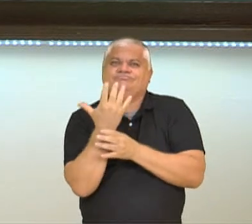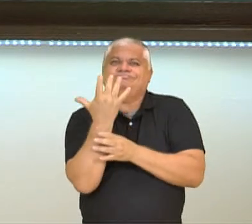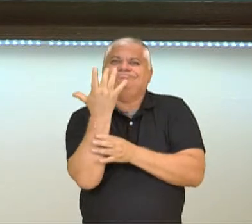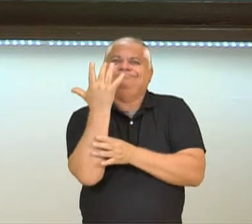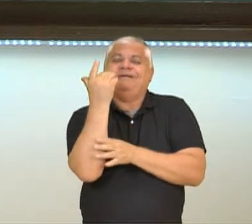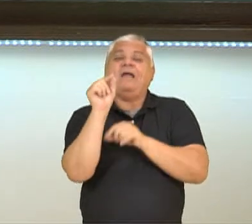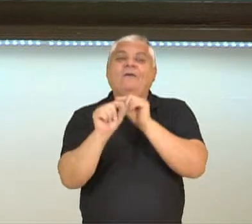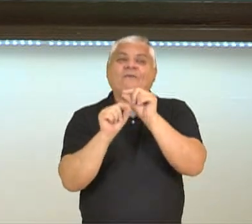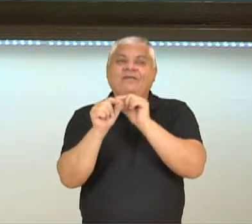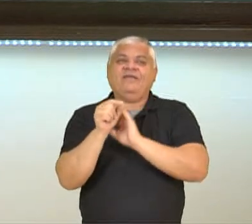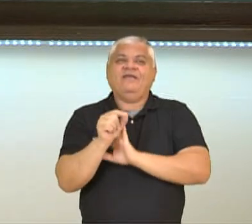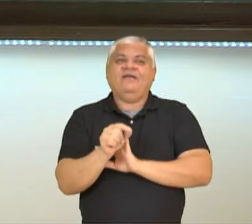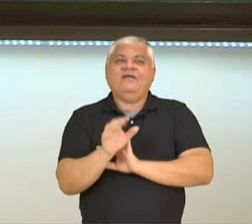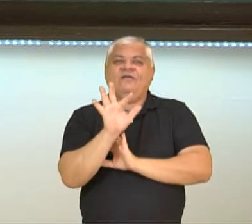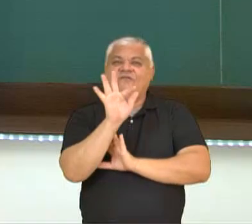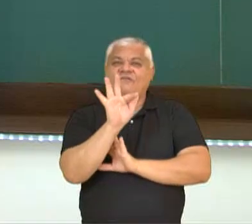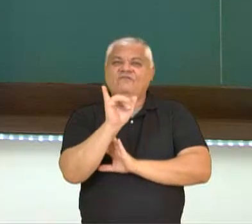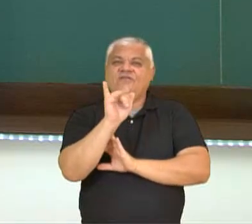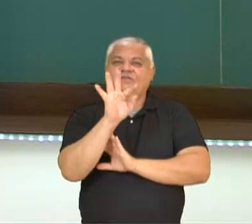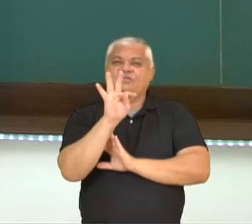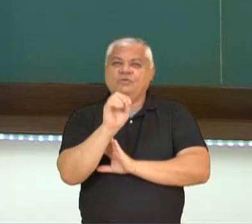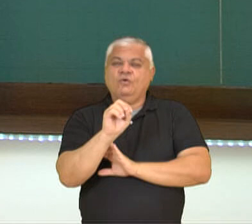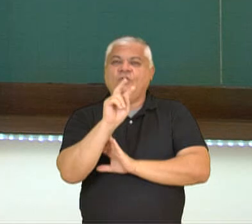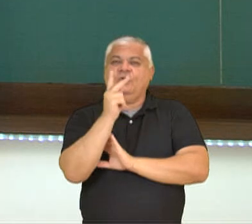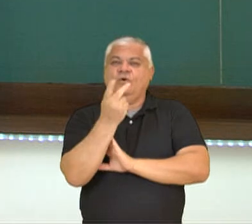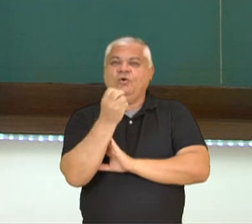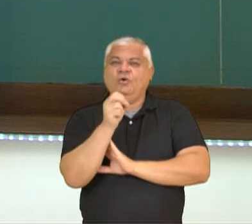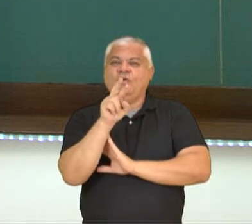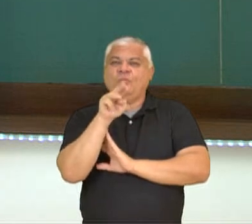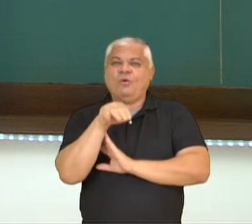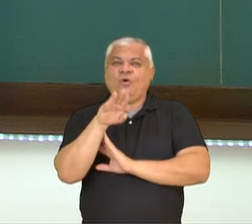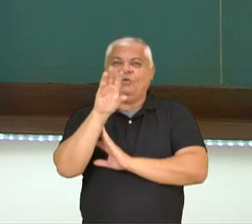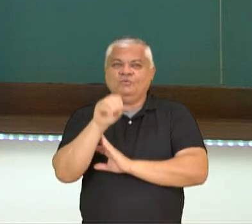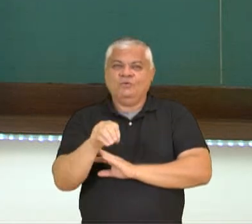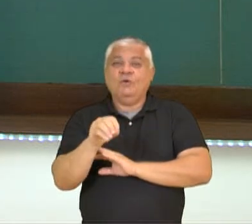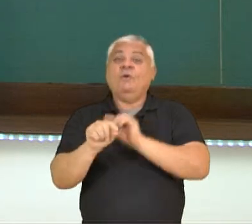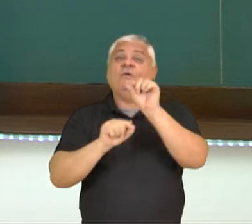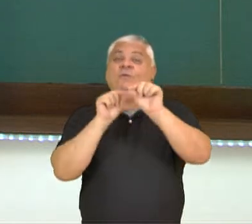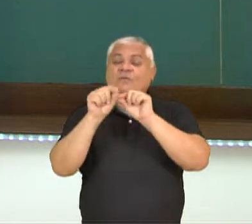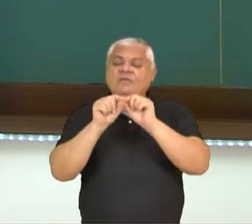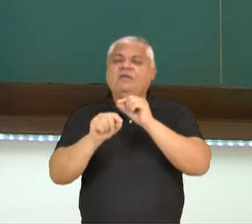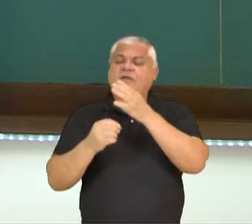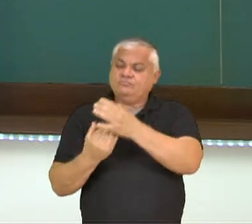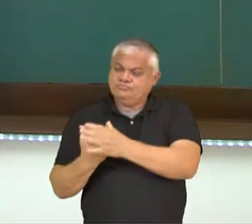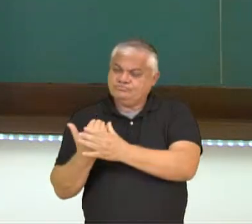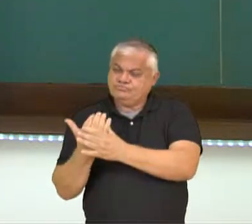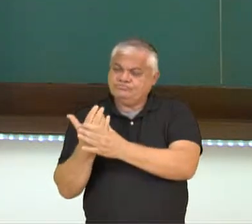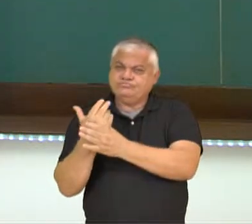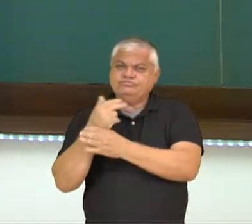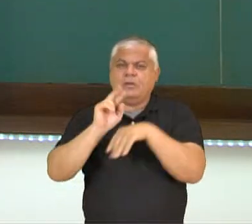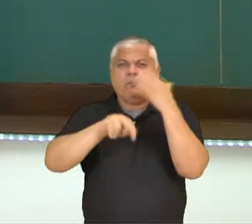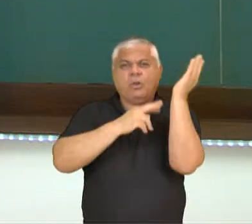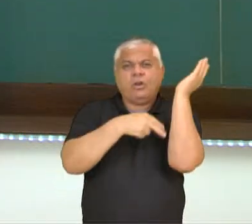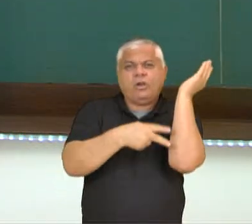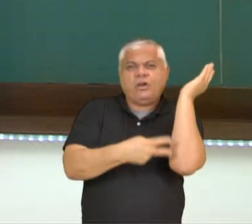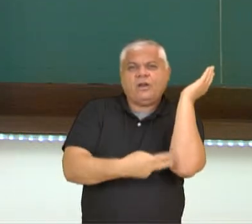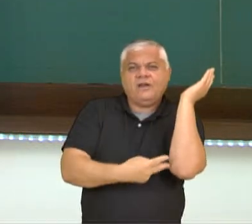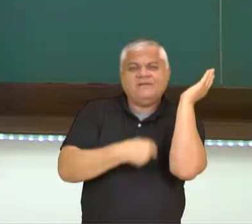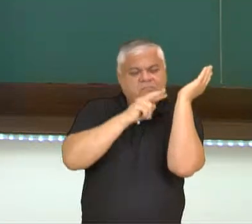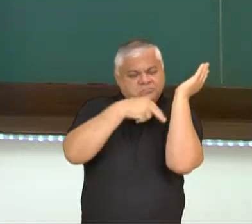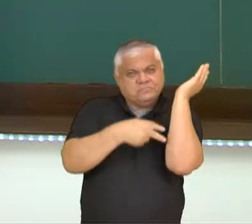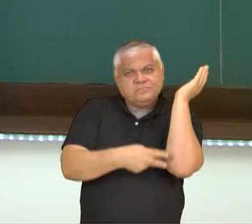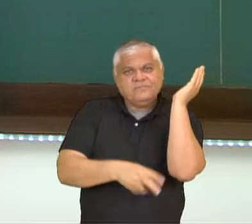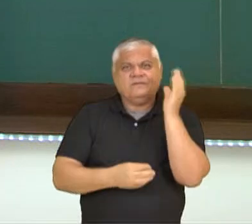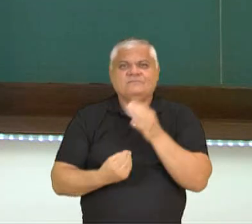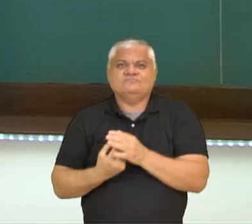chamados de fitormônios. Então, esse crescimento se dá por conta da ação deles. Vamos entender um pouquinho melhor?